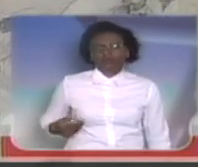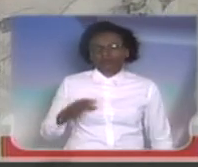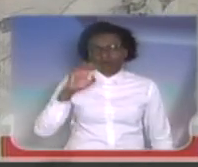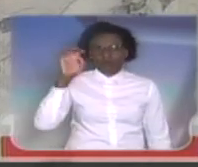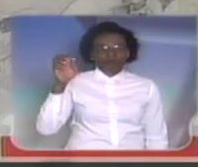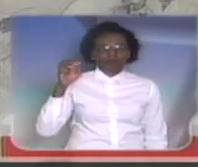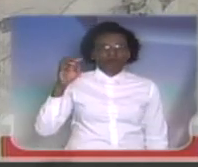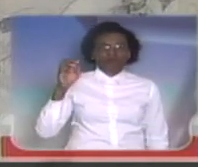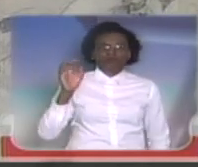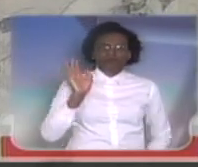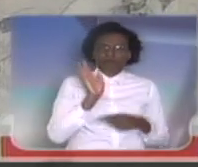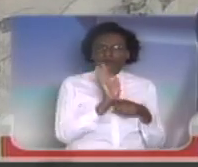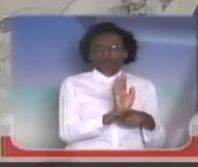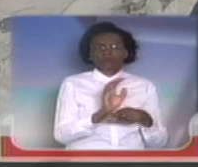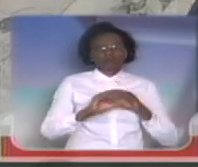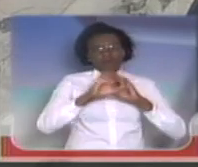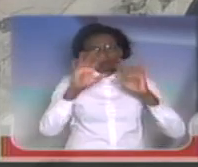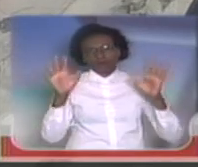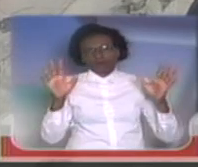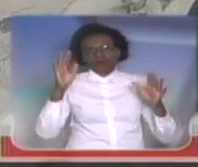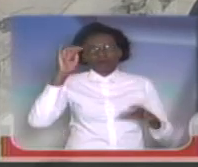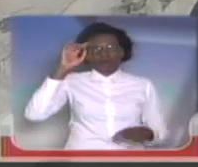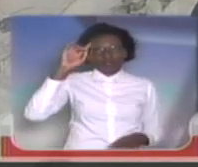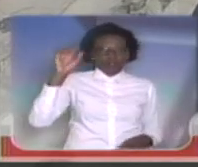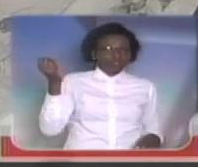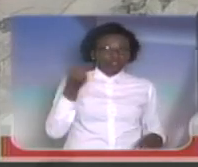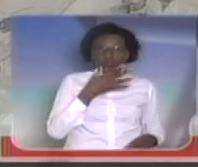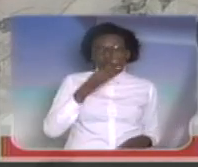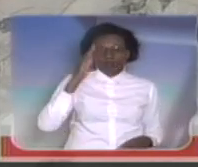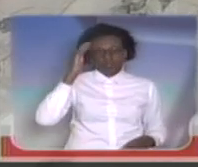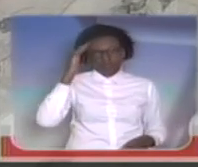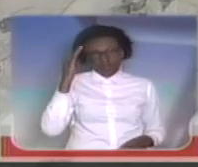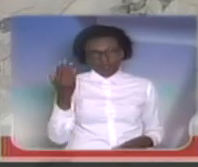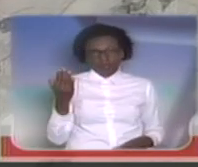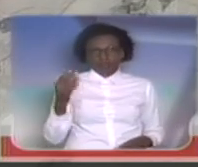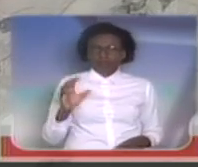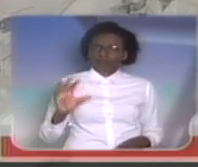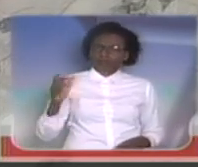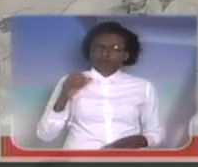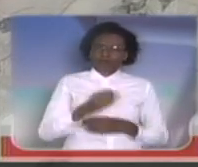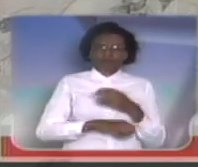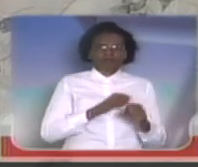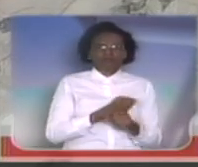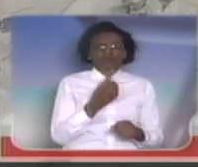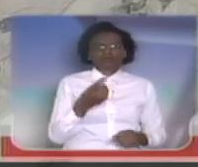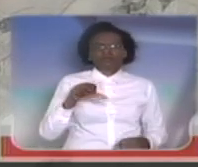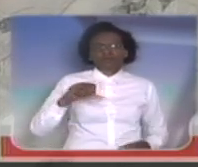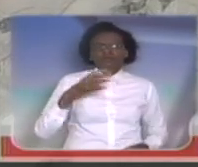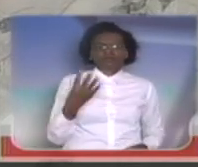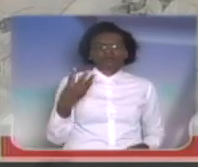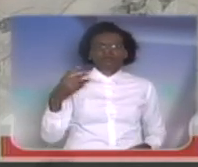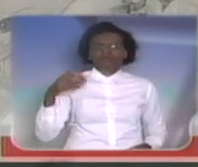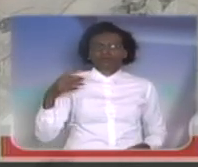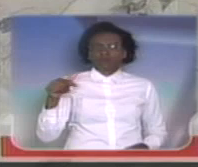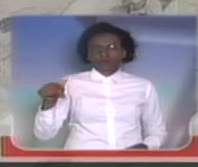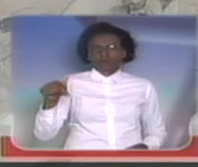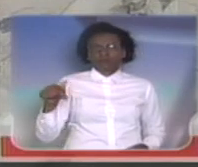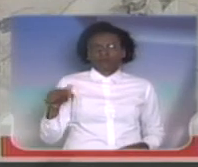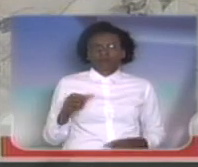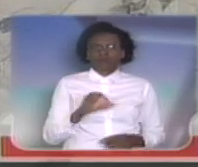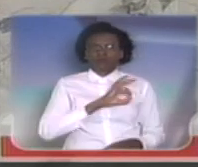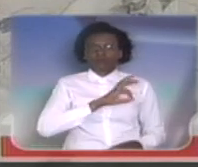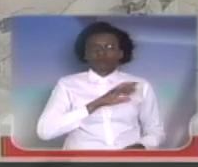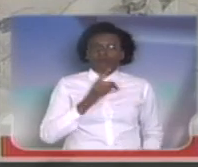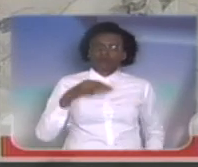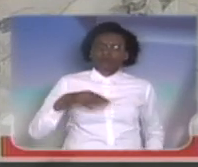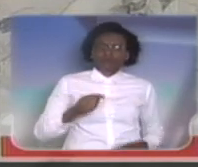ideia, já que é recorrente na polícia militar desde 1947. Portanto, há 70 anos se tenta essa